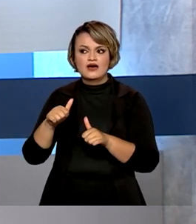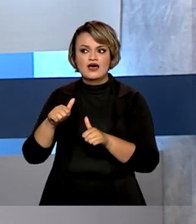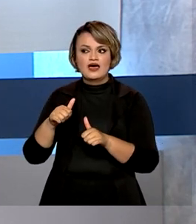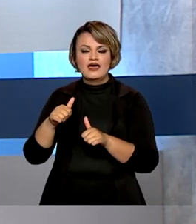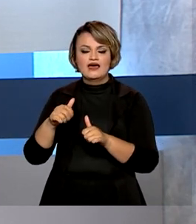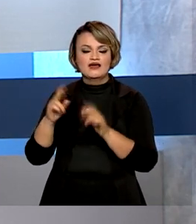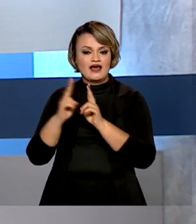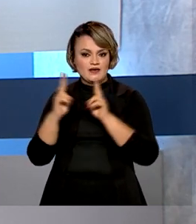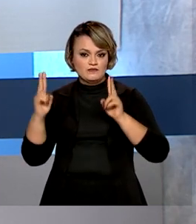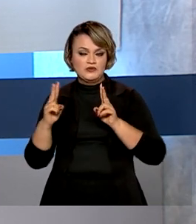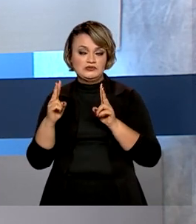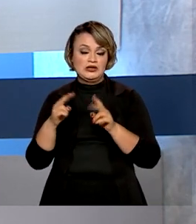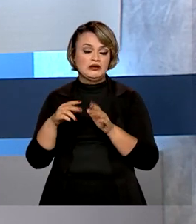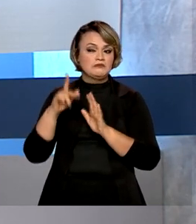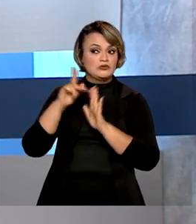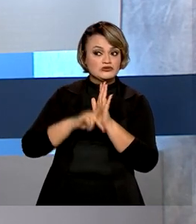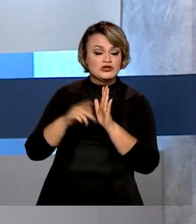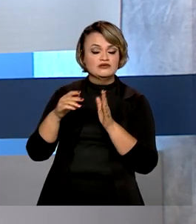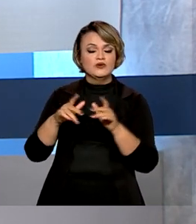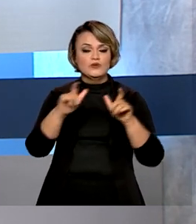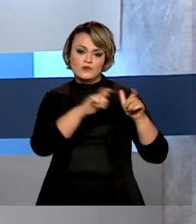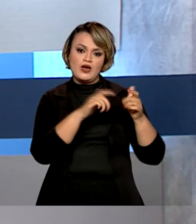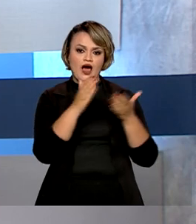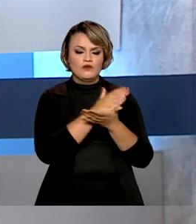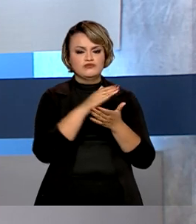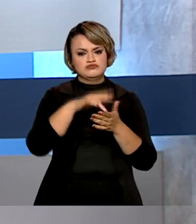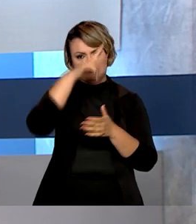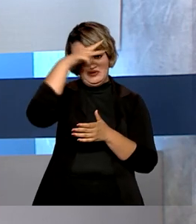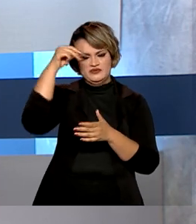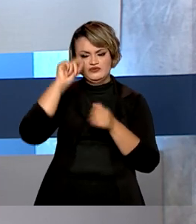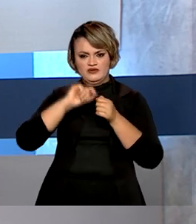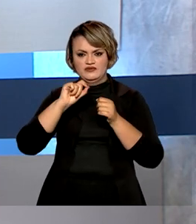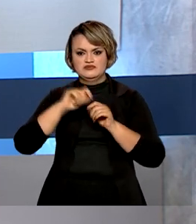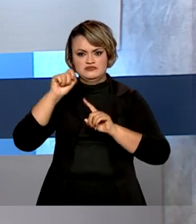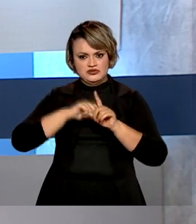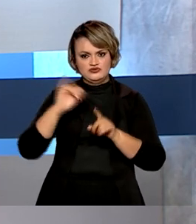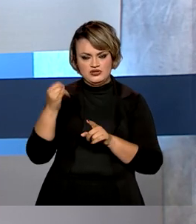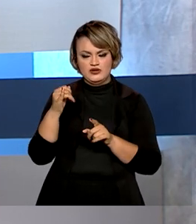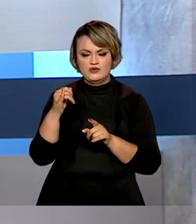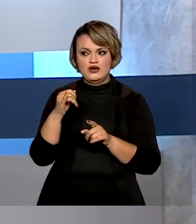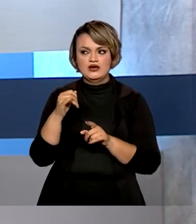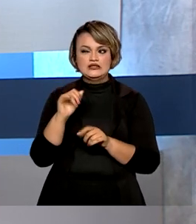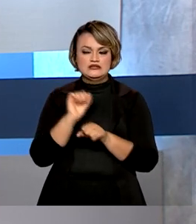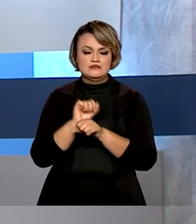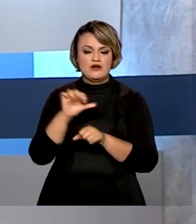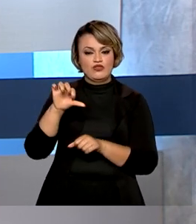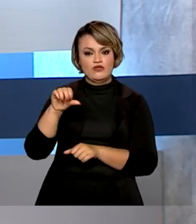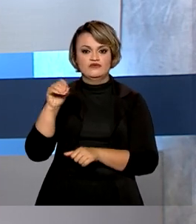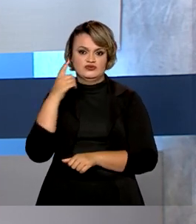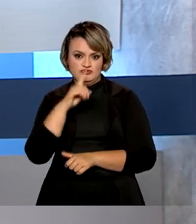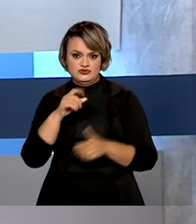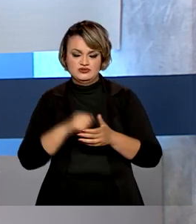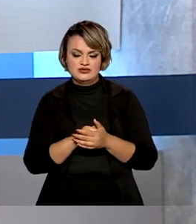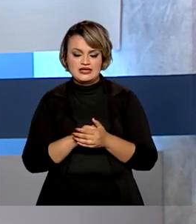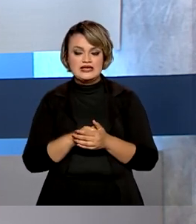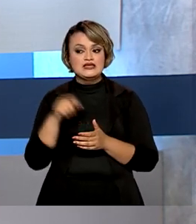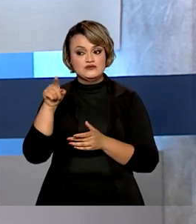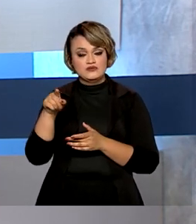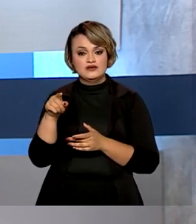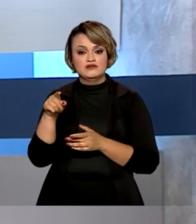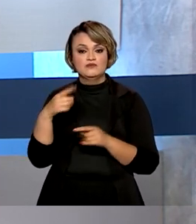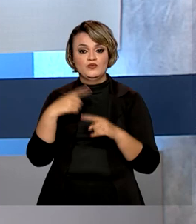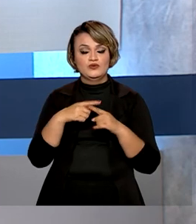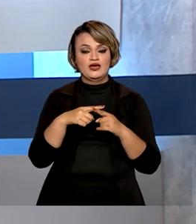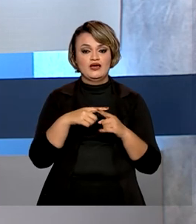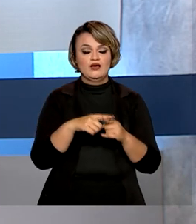implantada como projeto piloto em algumas prefeituras em janeiro deste ano, com previsão de duração de 90 dias. A medida atende a um pedido